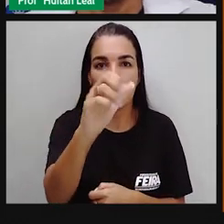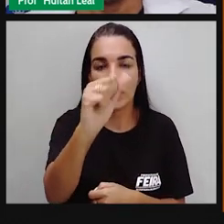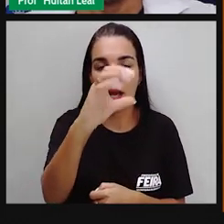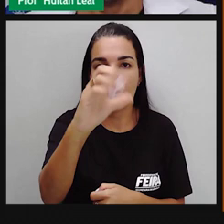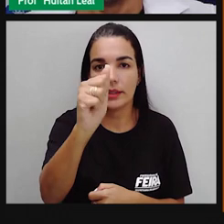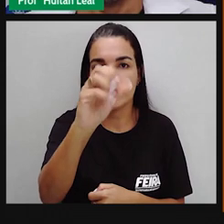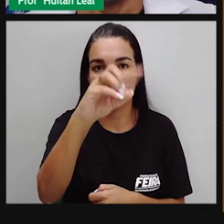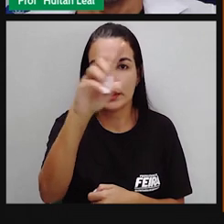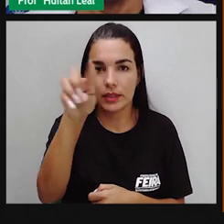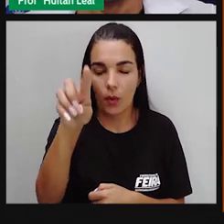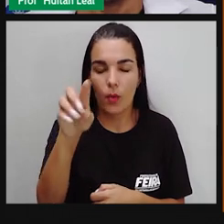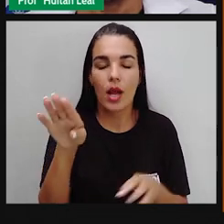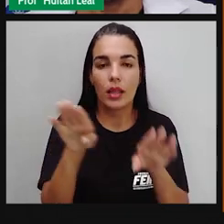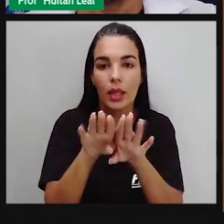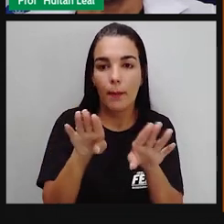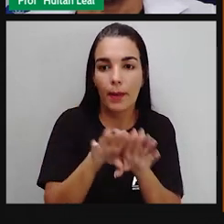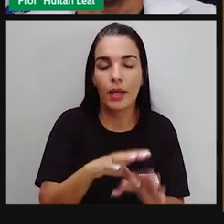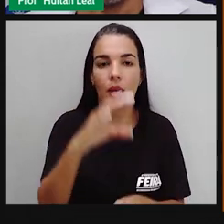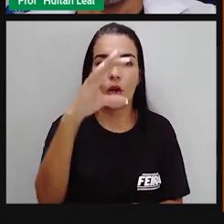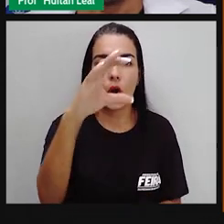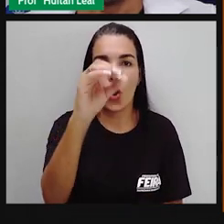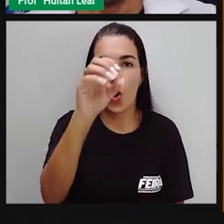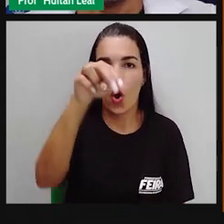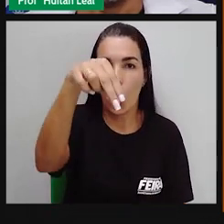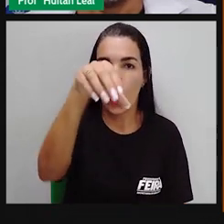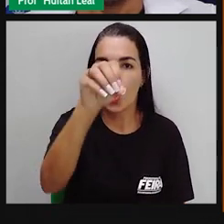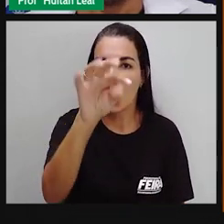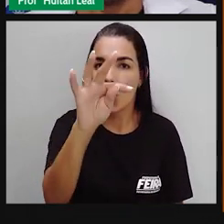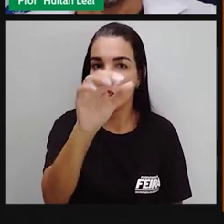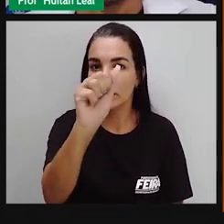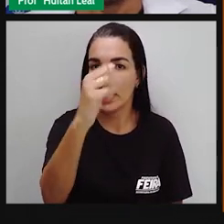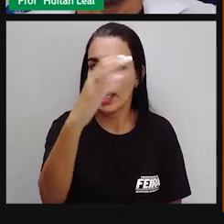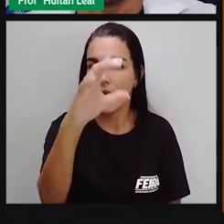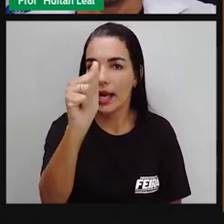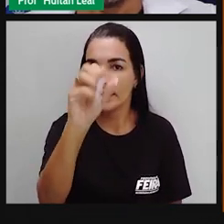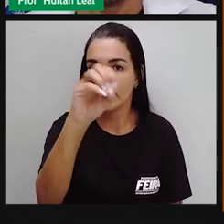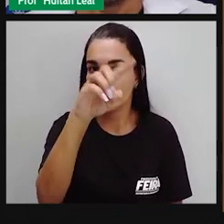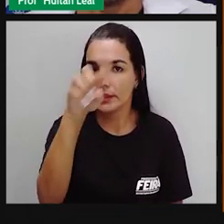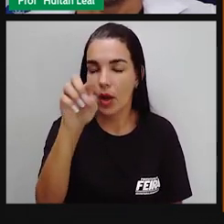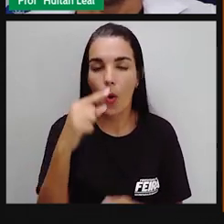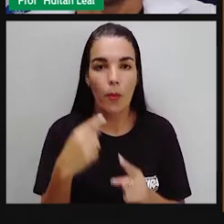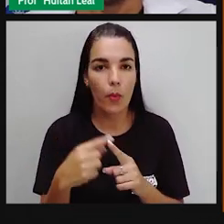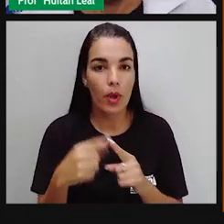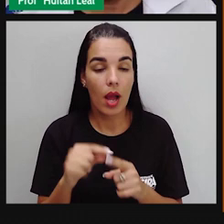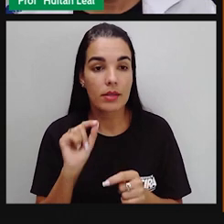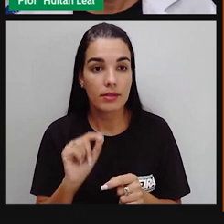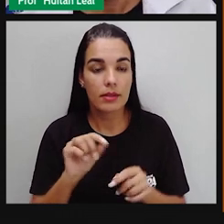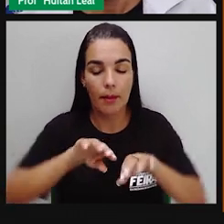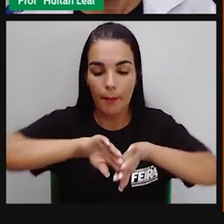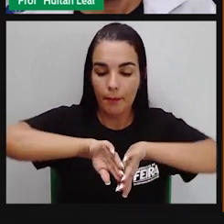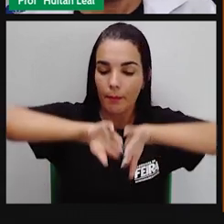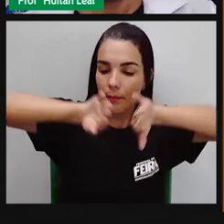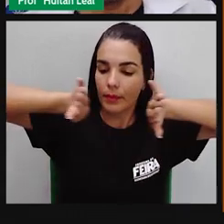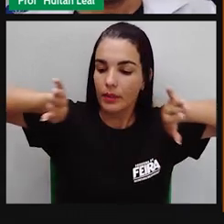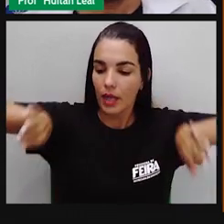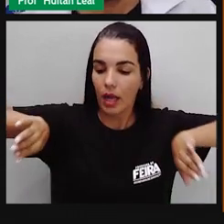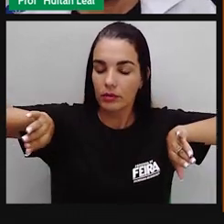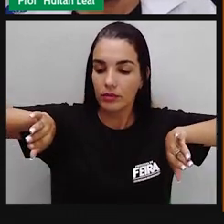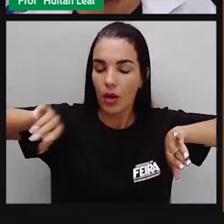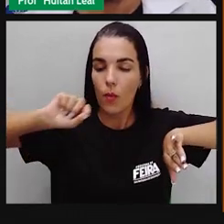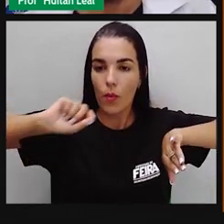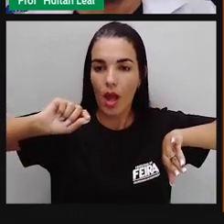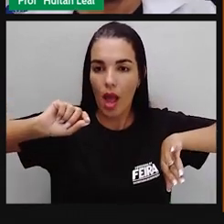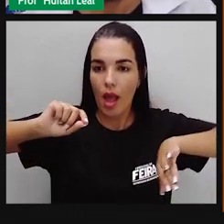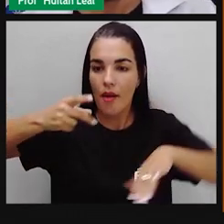conotação. Porque as figuras de linguagem, elas saem de uma linguagem do campo mais real para um campo mais